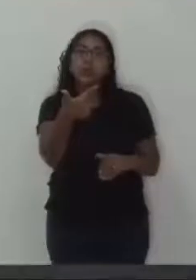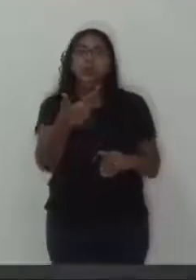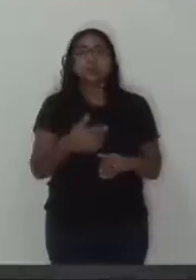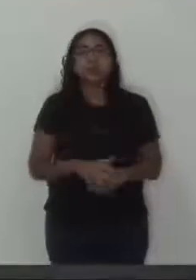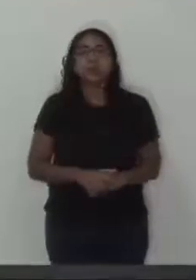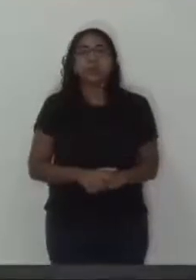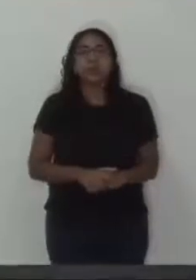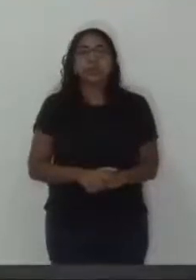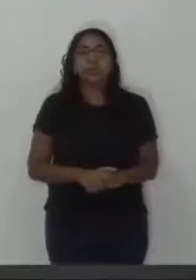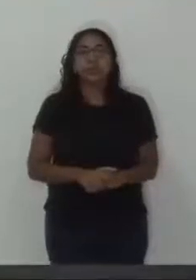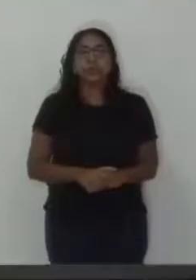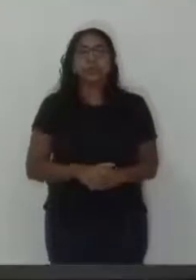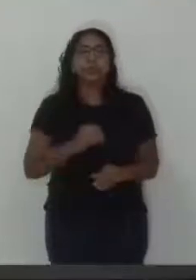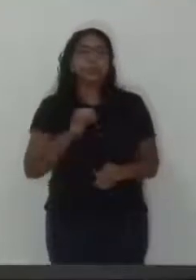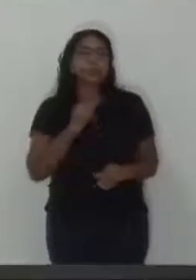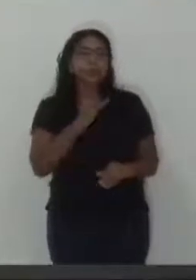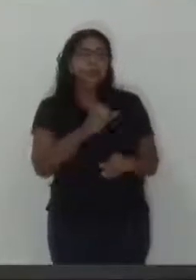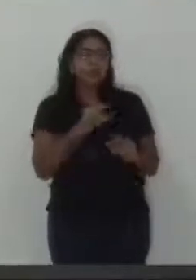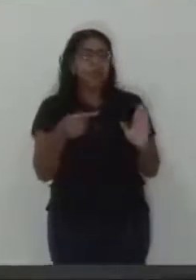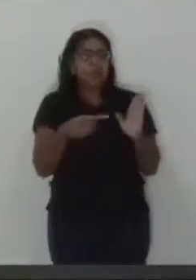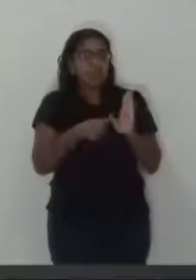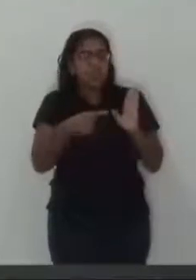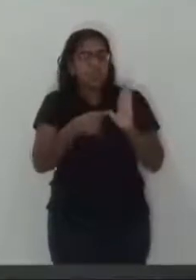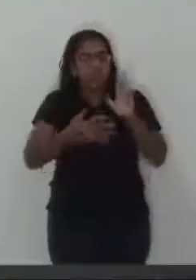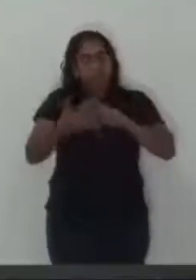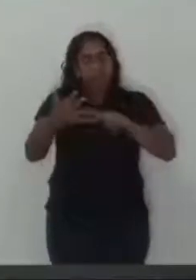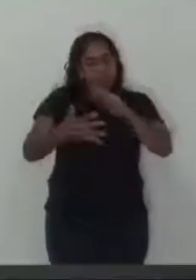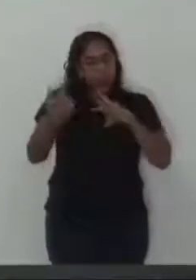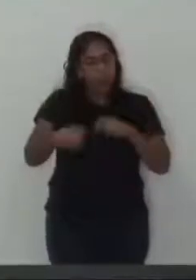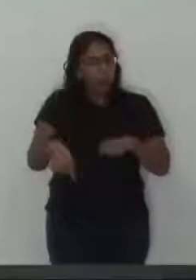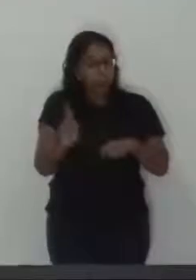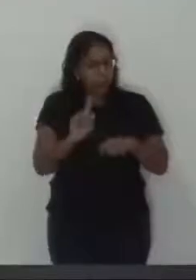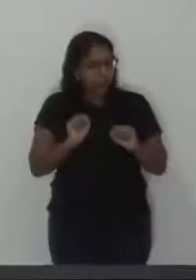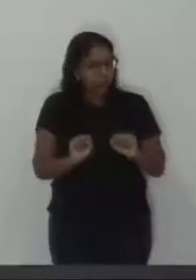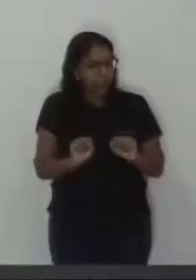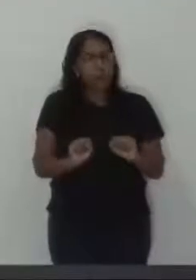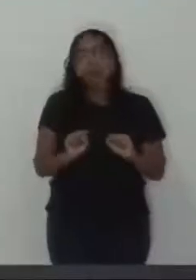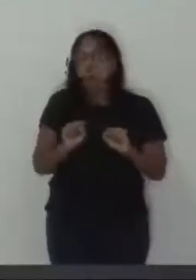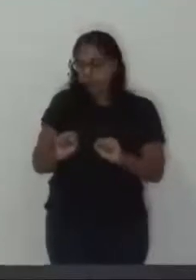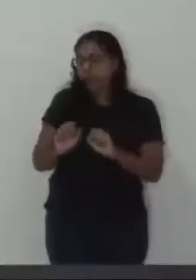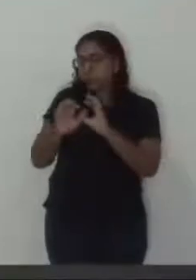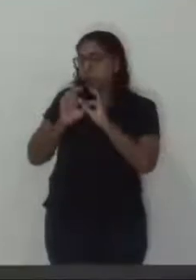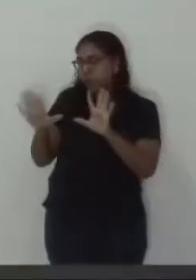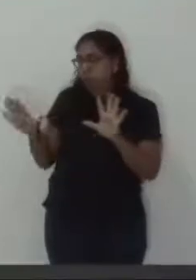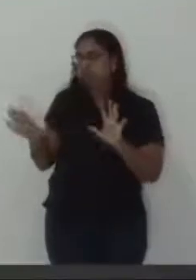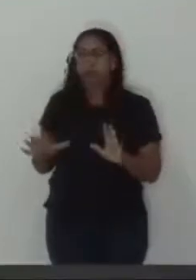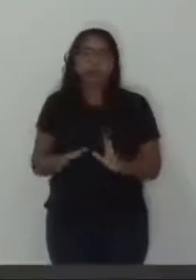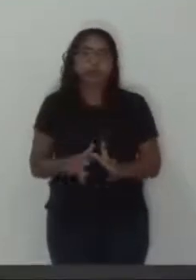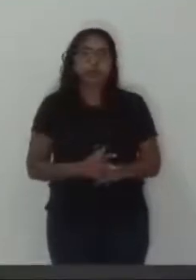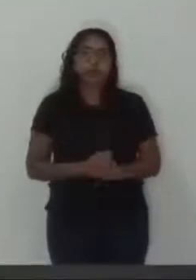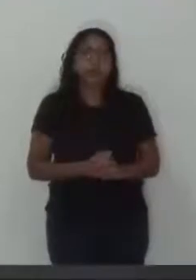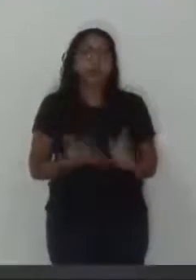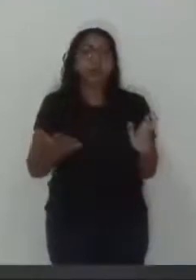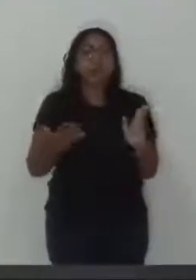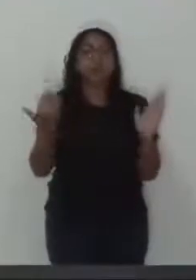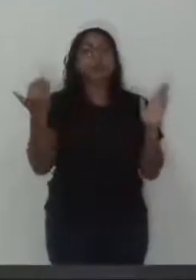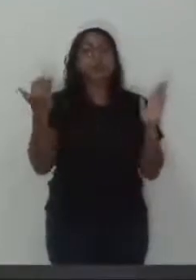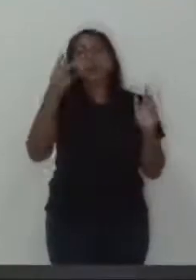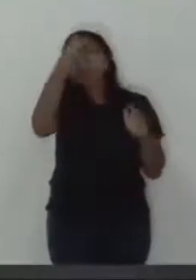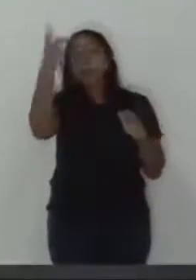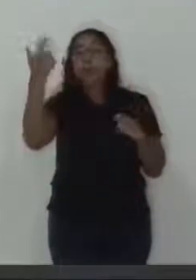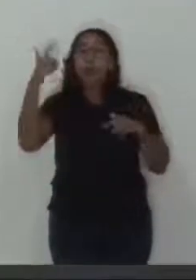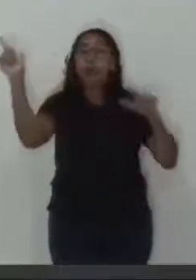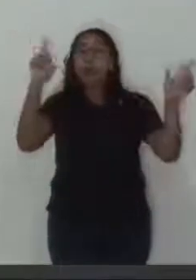Sr. Presidente, requer da dispensa da leitura das indicações. Será dispensada. Expediente recebido de